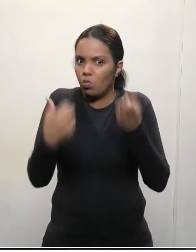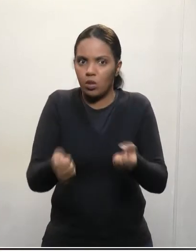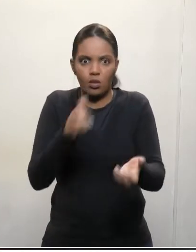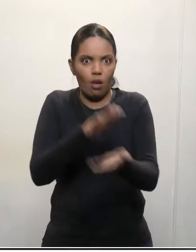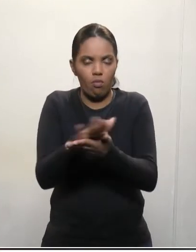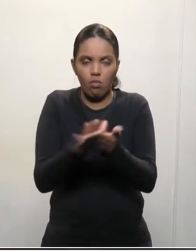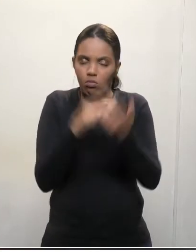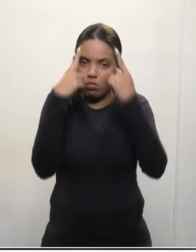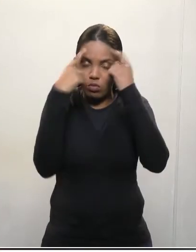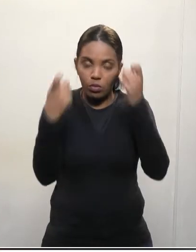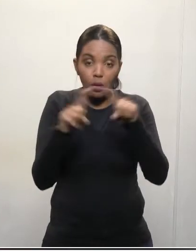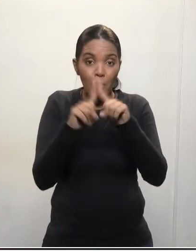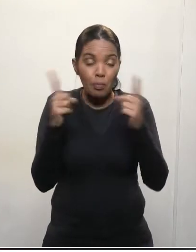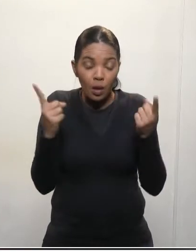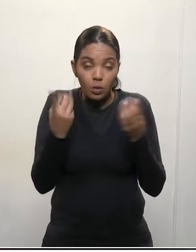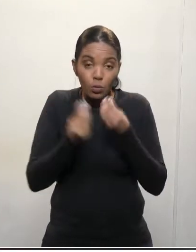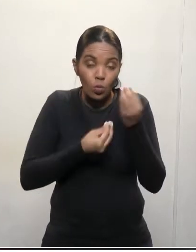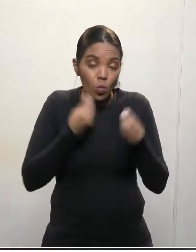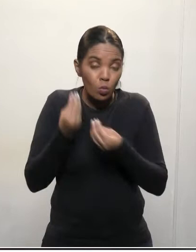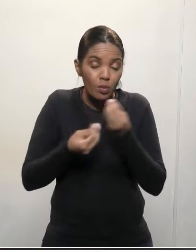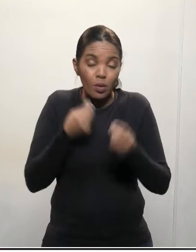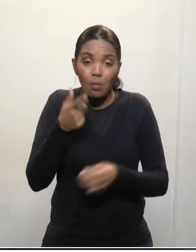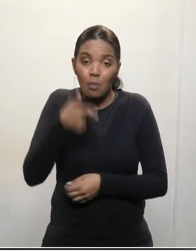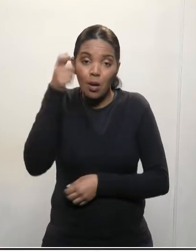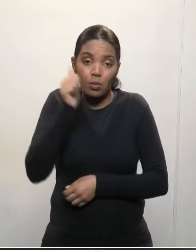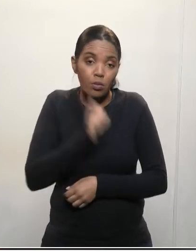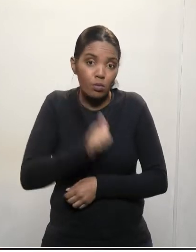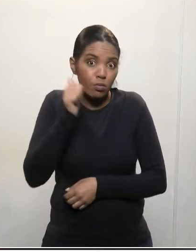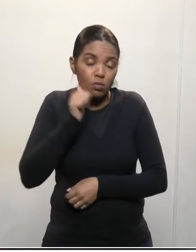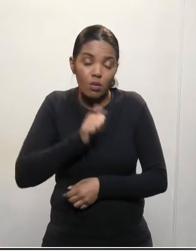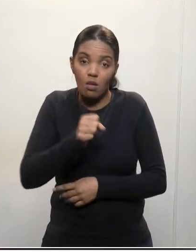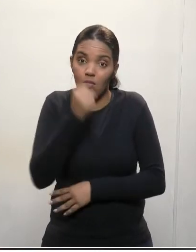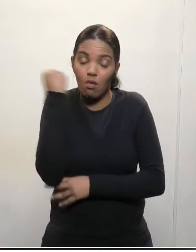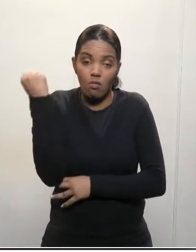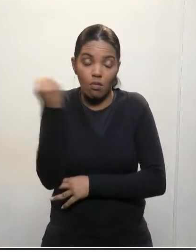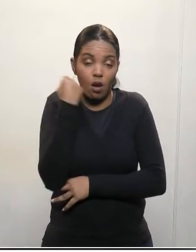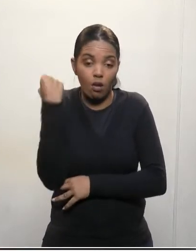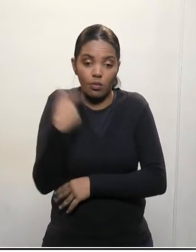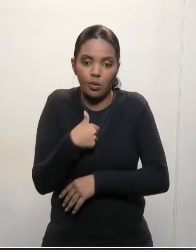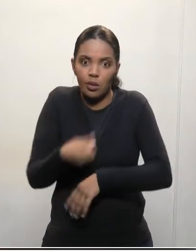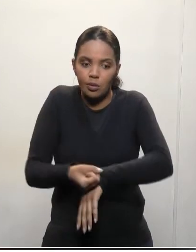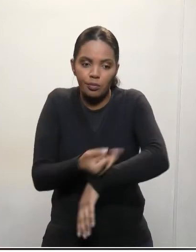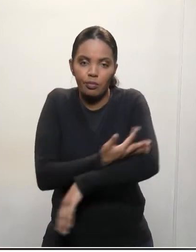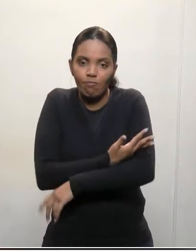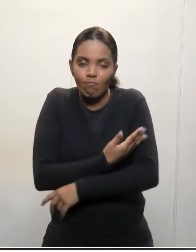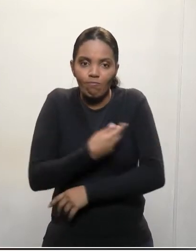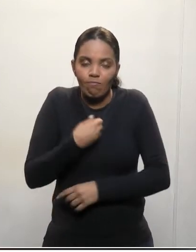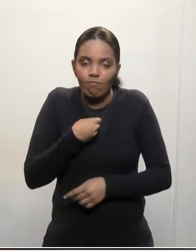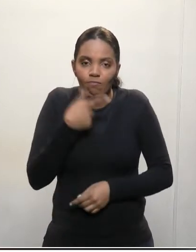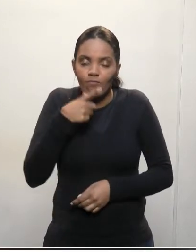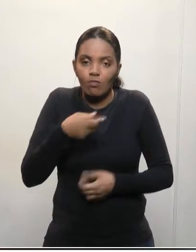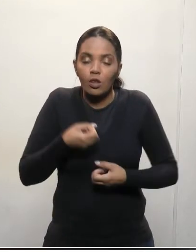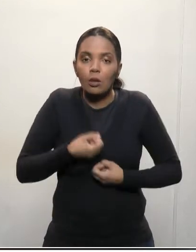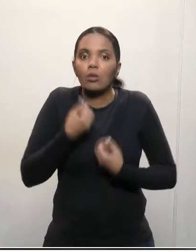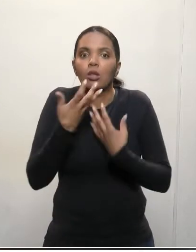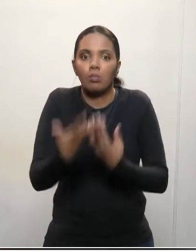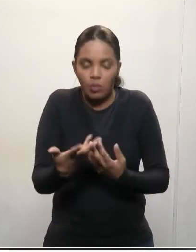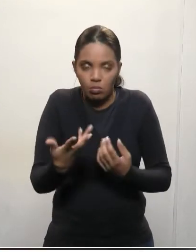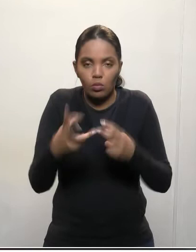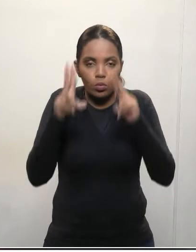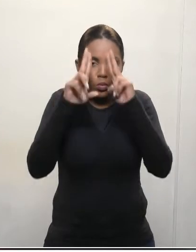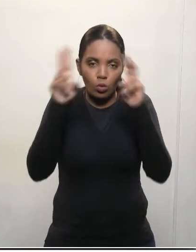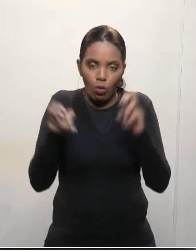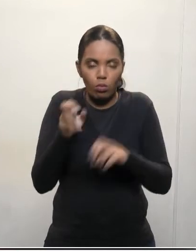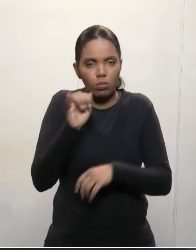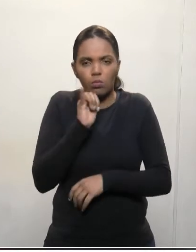mas uma brutalidade tamanha, que nos deixa até emocionados no sentido de falar sobre isso, senhor presidente.